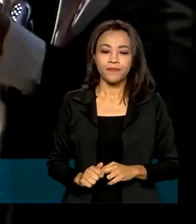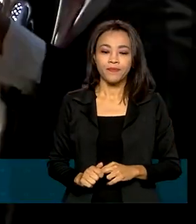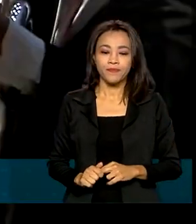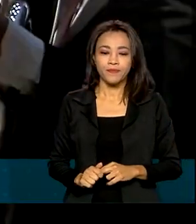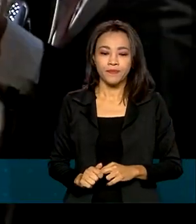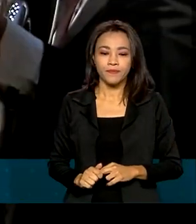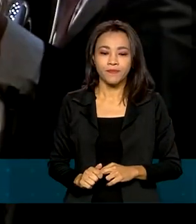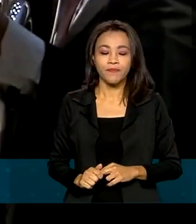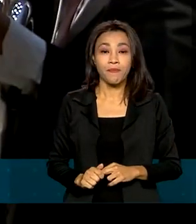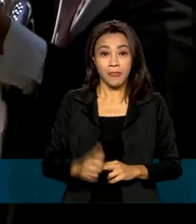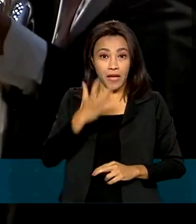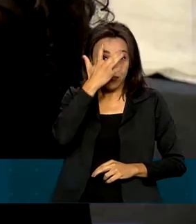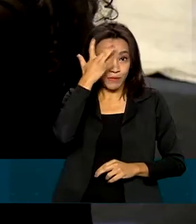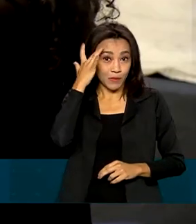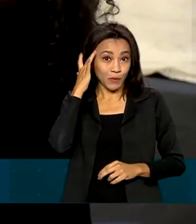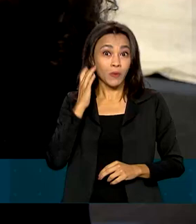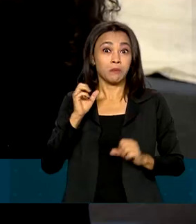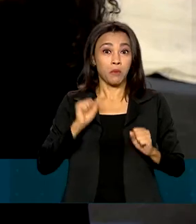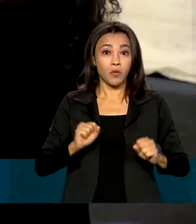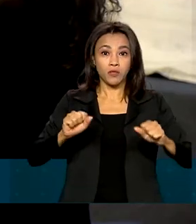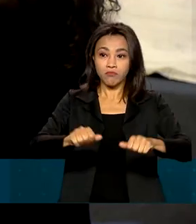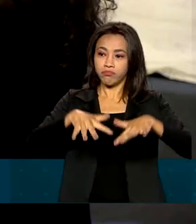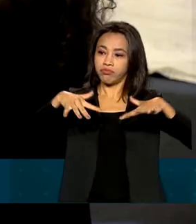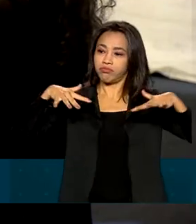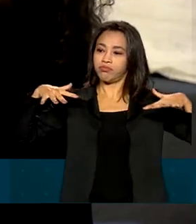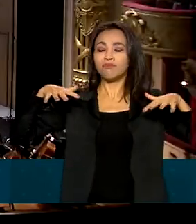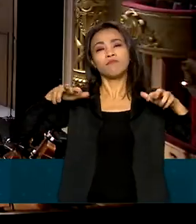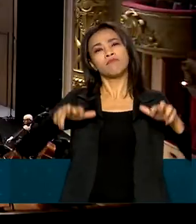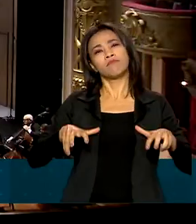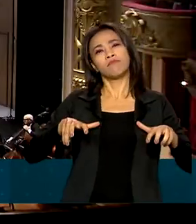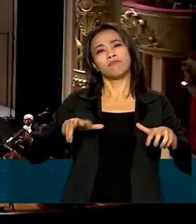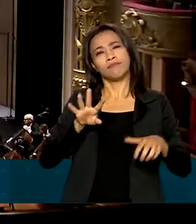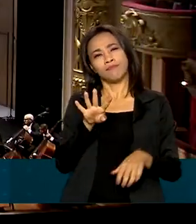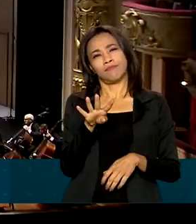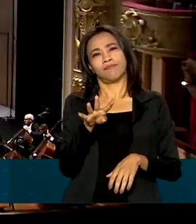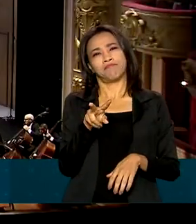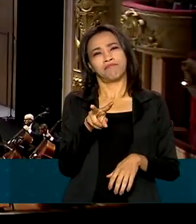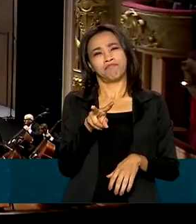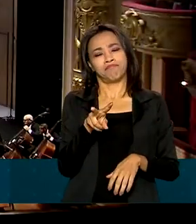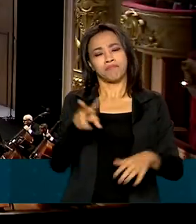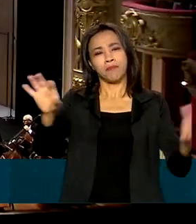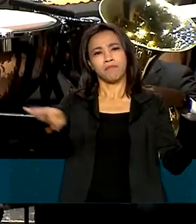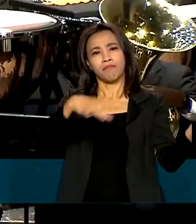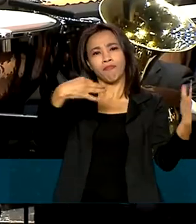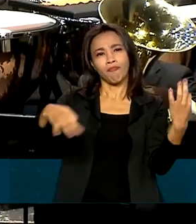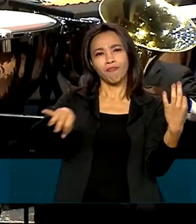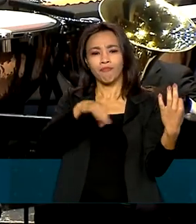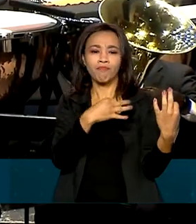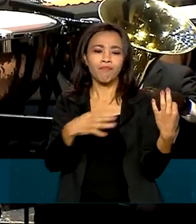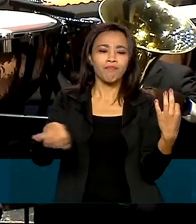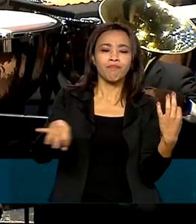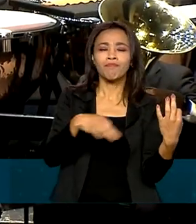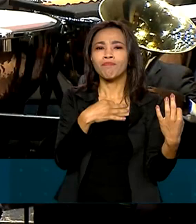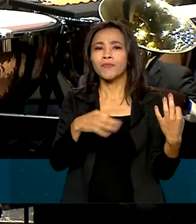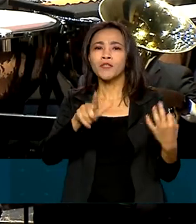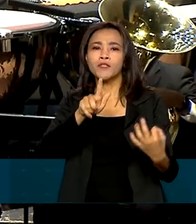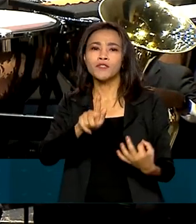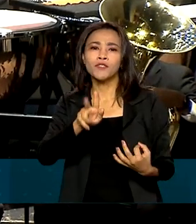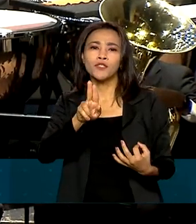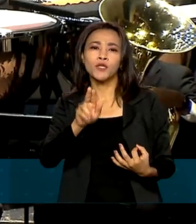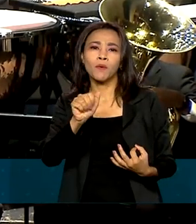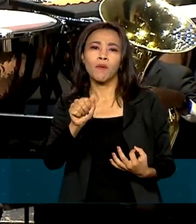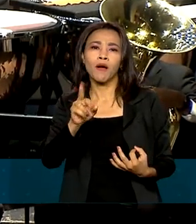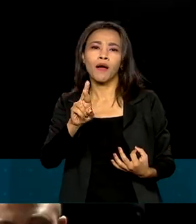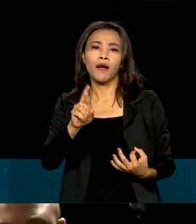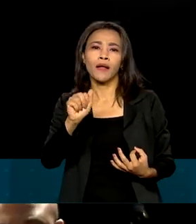O público pôde acompanhar a orquestra do Teatro Municipal, tocando trechos de O Guarani, de Carlos